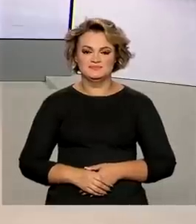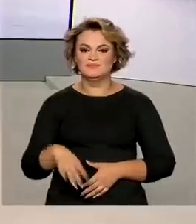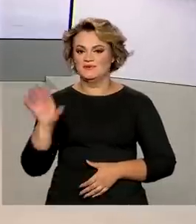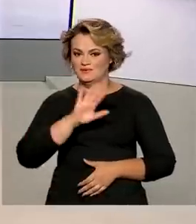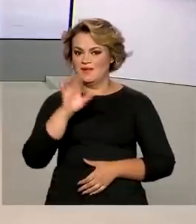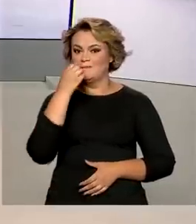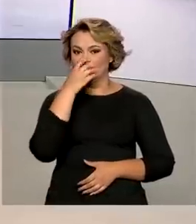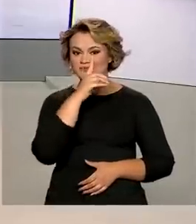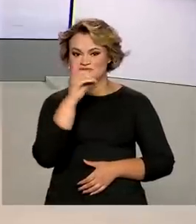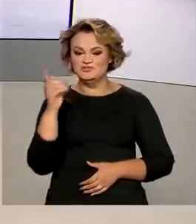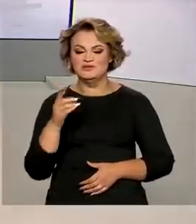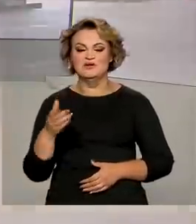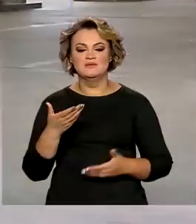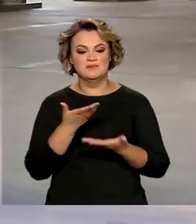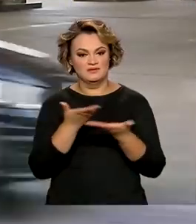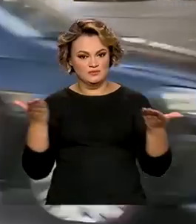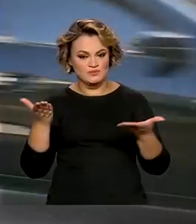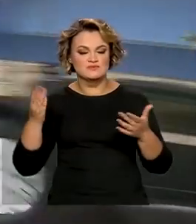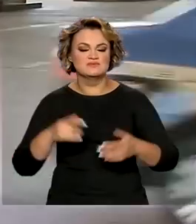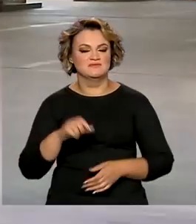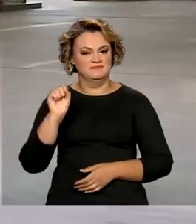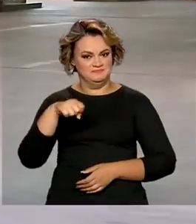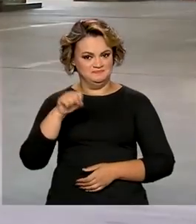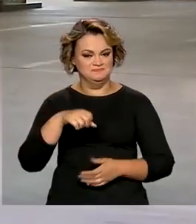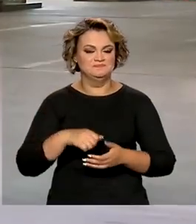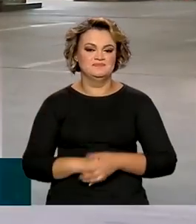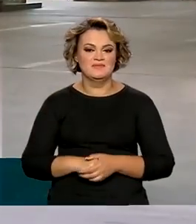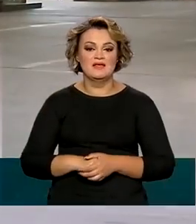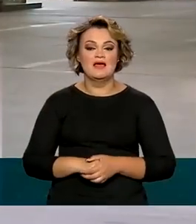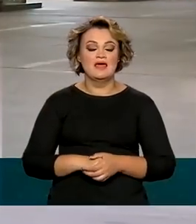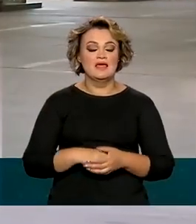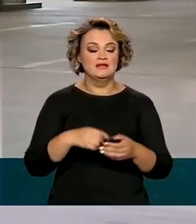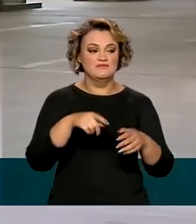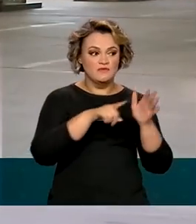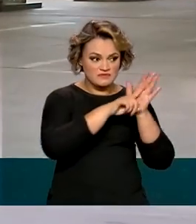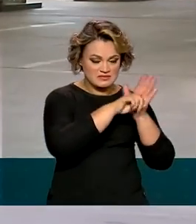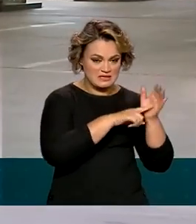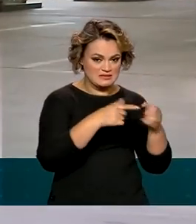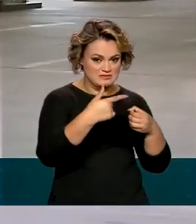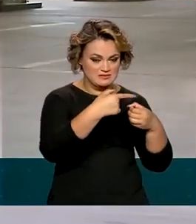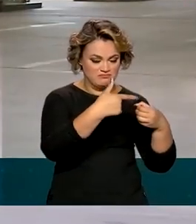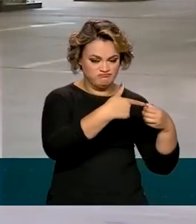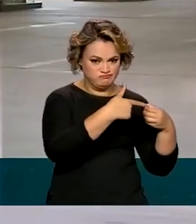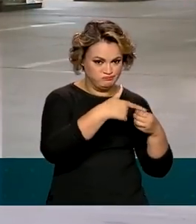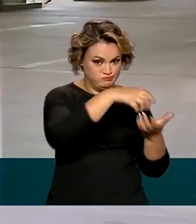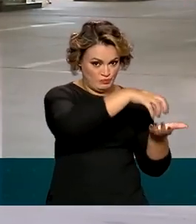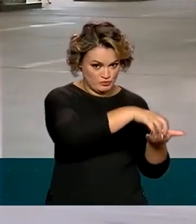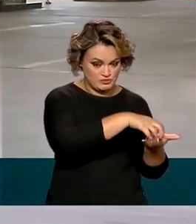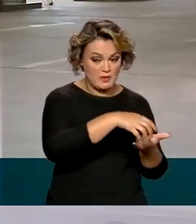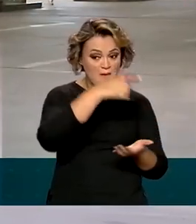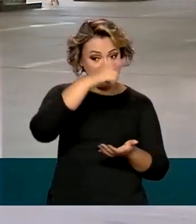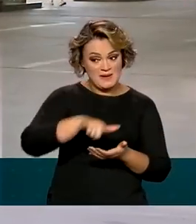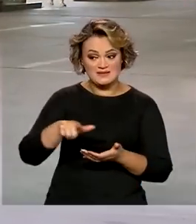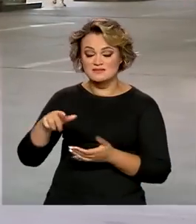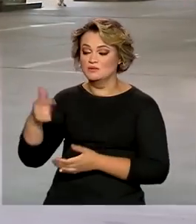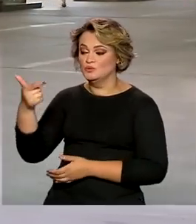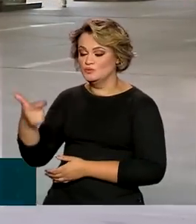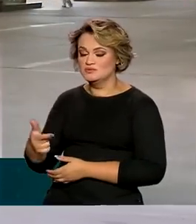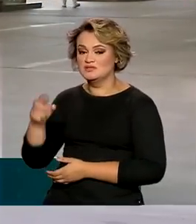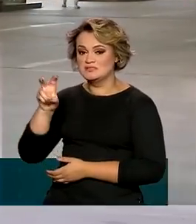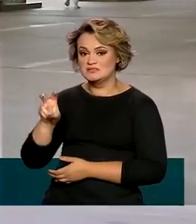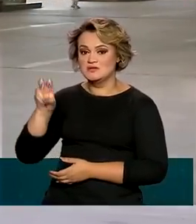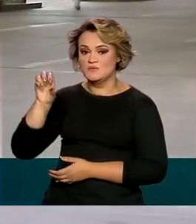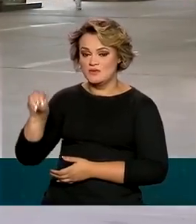Olá, Mara. Bom dia para você e bom dia a todos. É isso, Além dos postos, começa hoje a fiscalização de 250